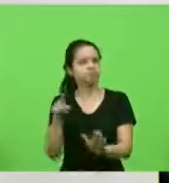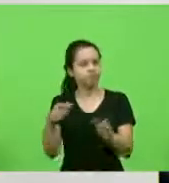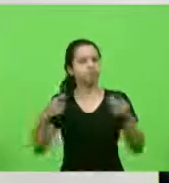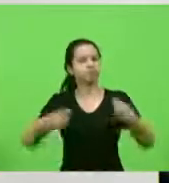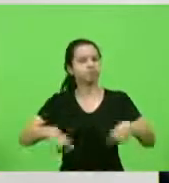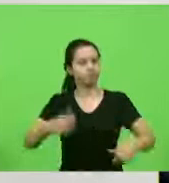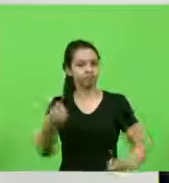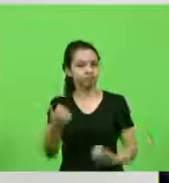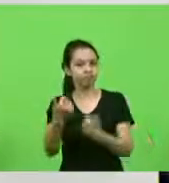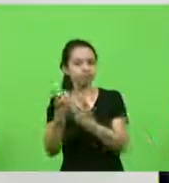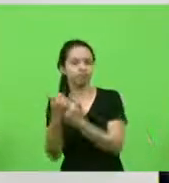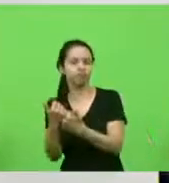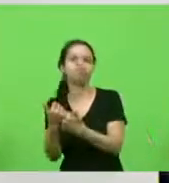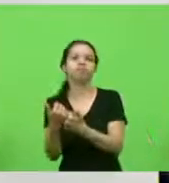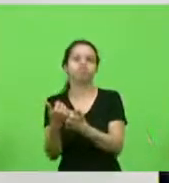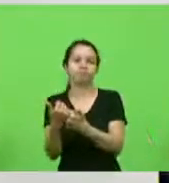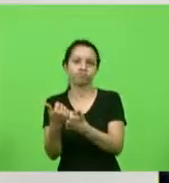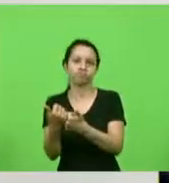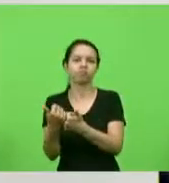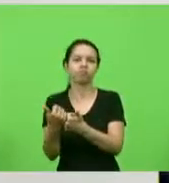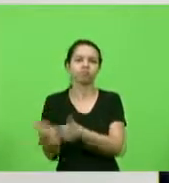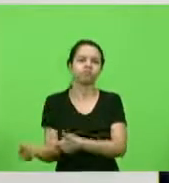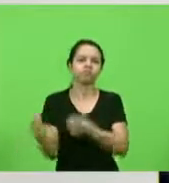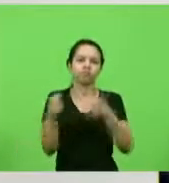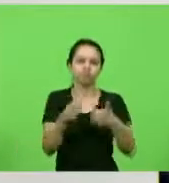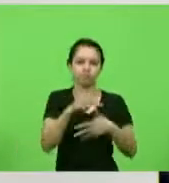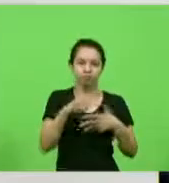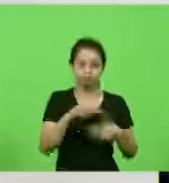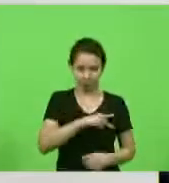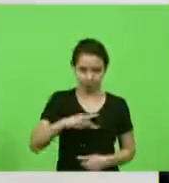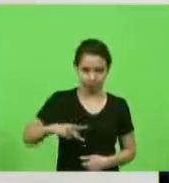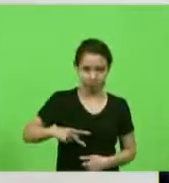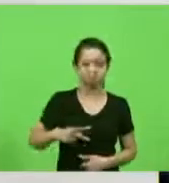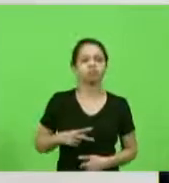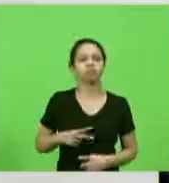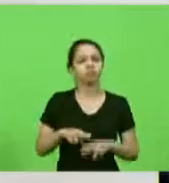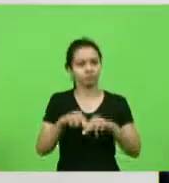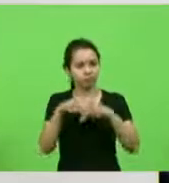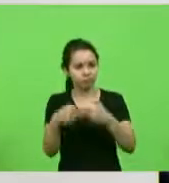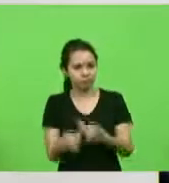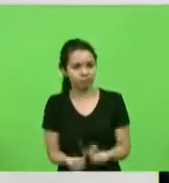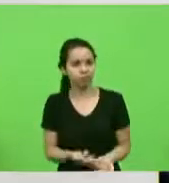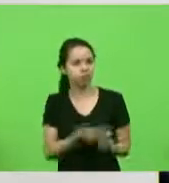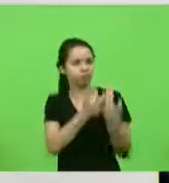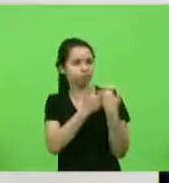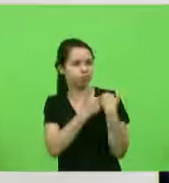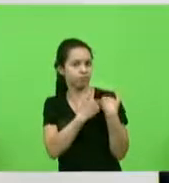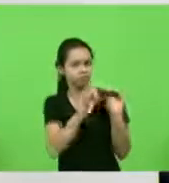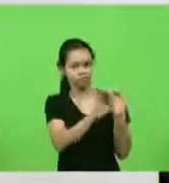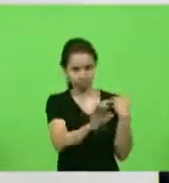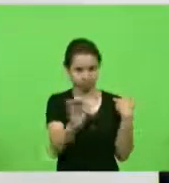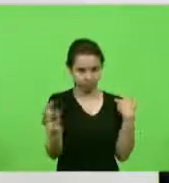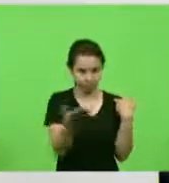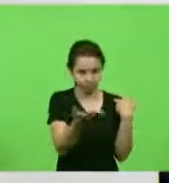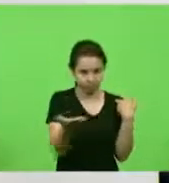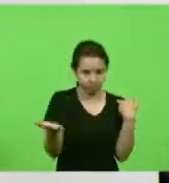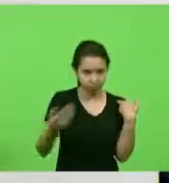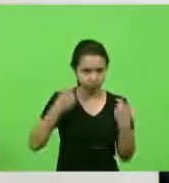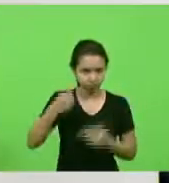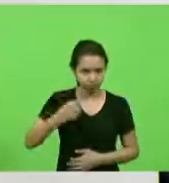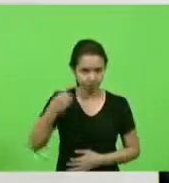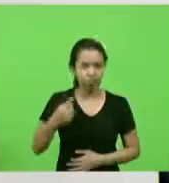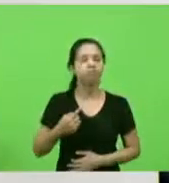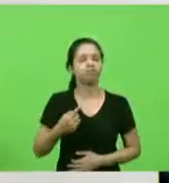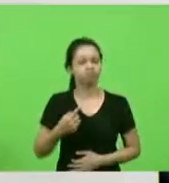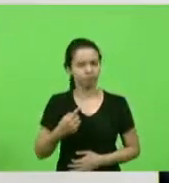apoio do poder público. Por isso, a responsabilidade dos senhores e das senhoras parlamentares é muito grande e eu tenho muito orgulho de